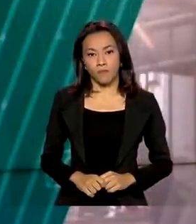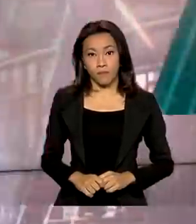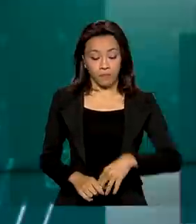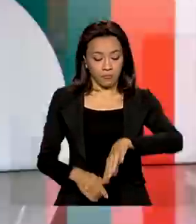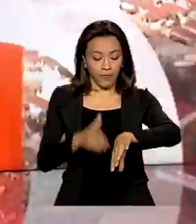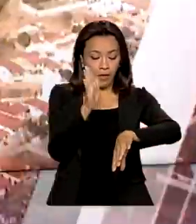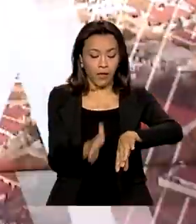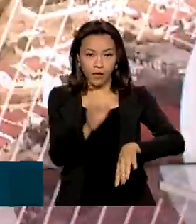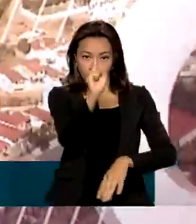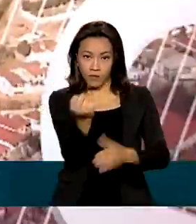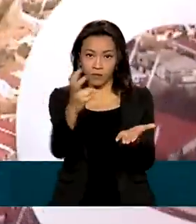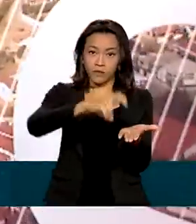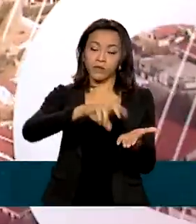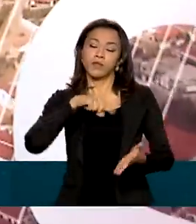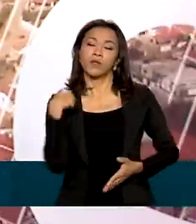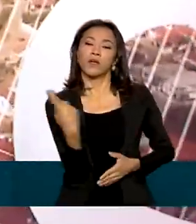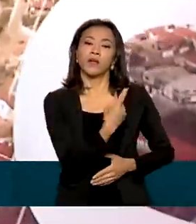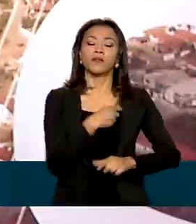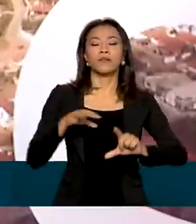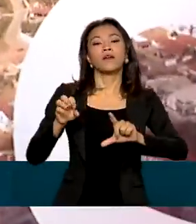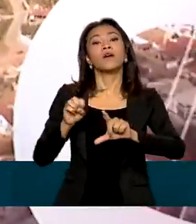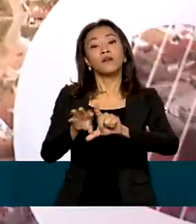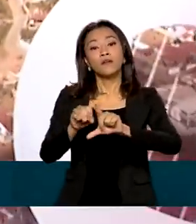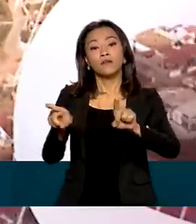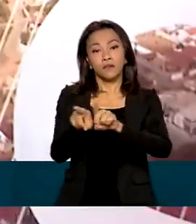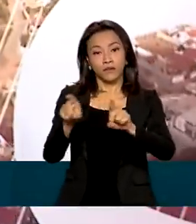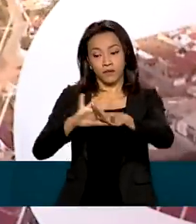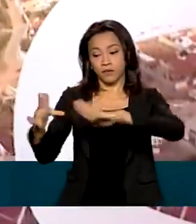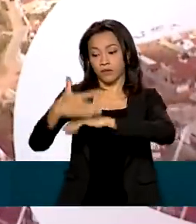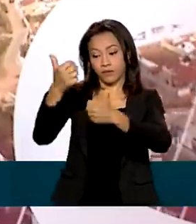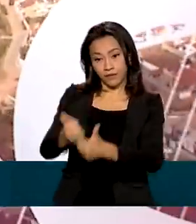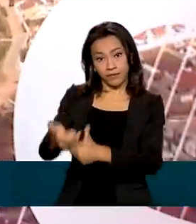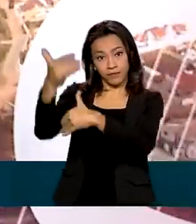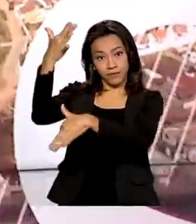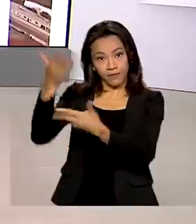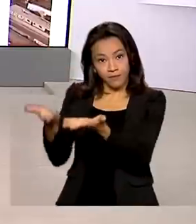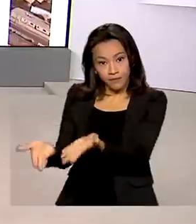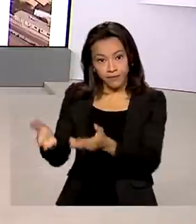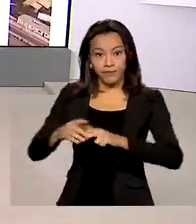Oito horas da manhã e estamos ao vivo também pelas redes sociais.